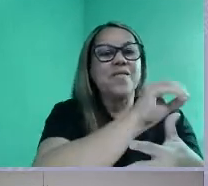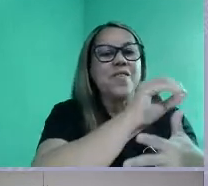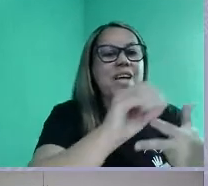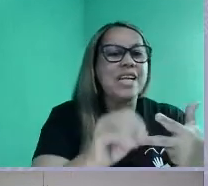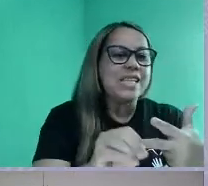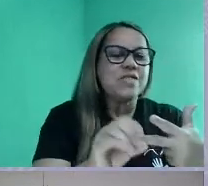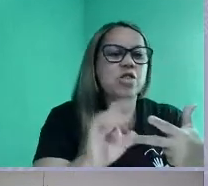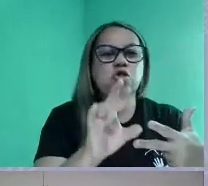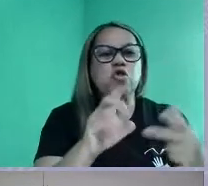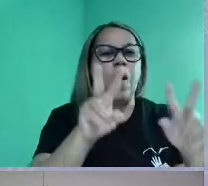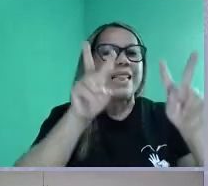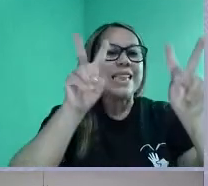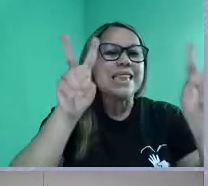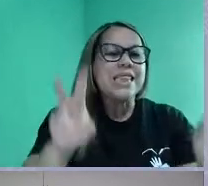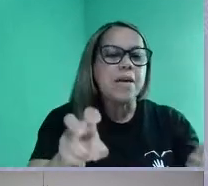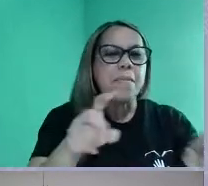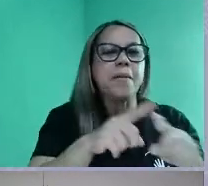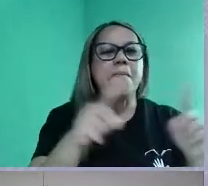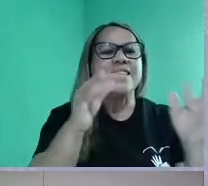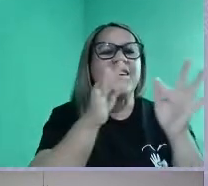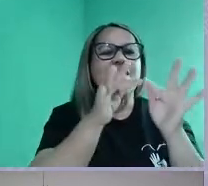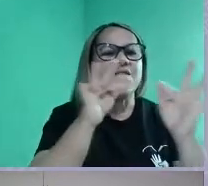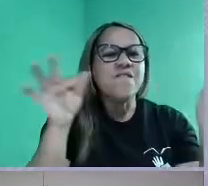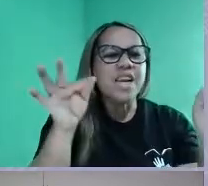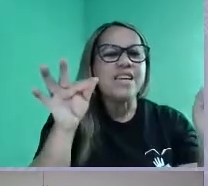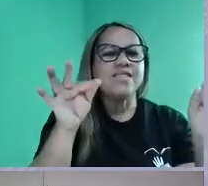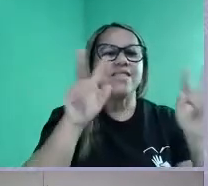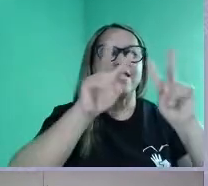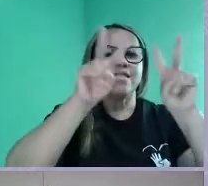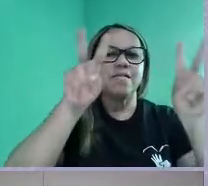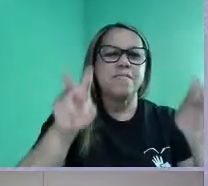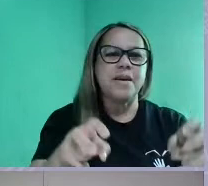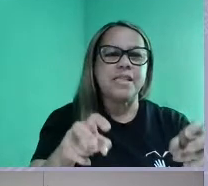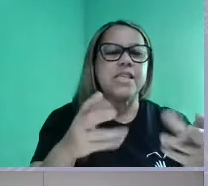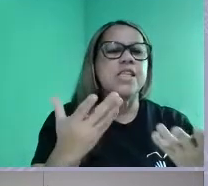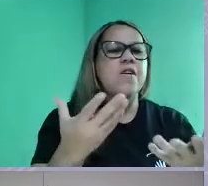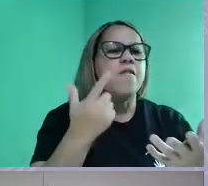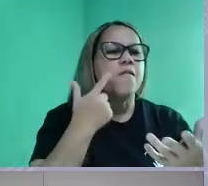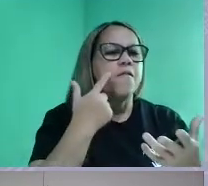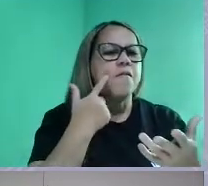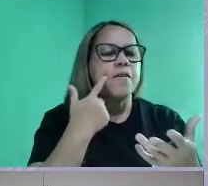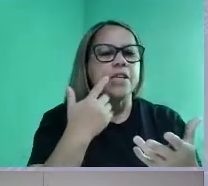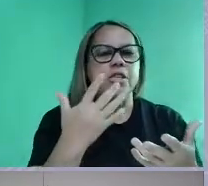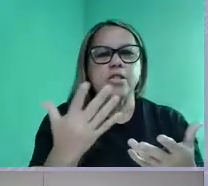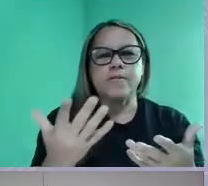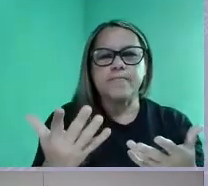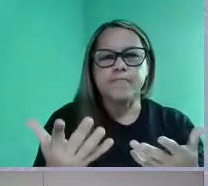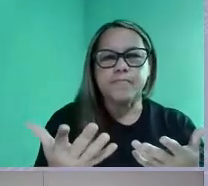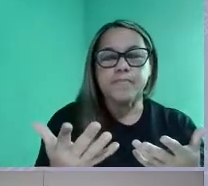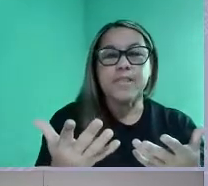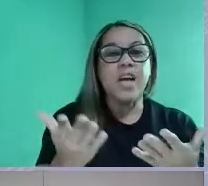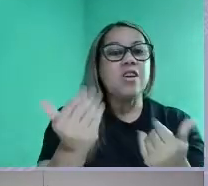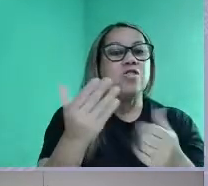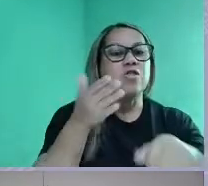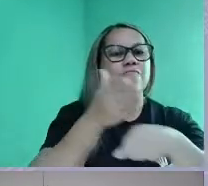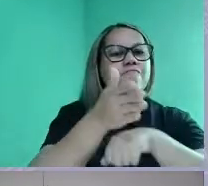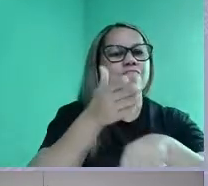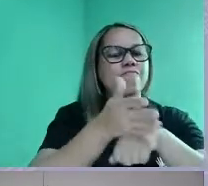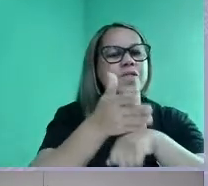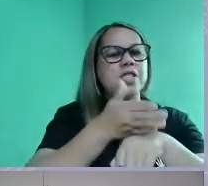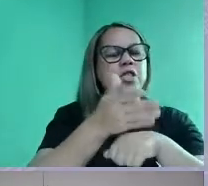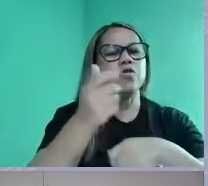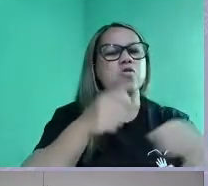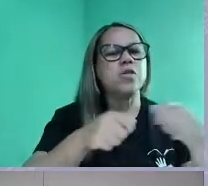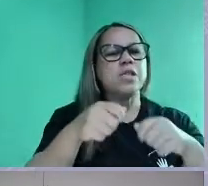a tema, né? O Enem é frase temática, né? Então, veja que a inserção dos jovens brasileiros no mercado de trabalho, no